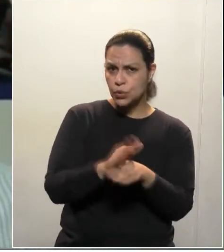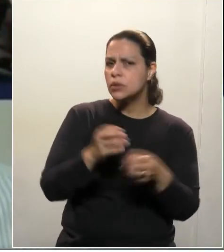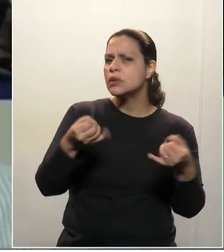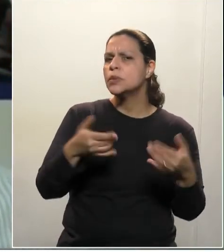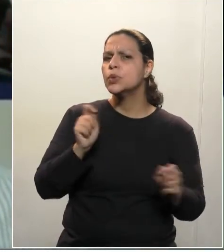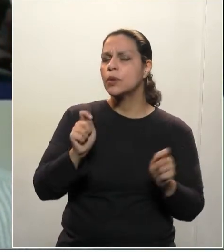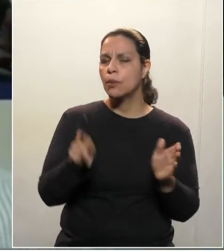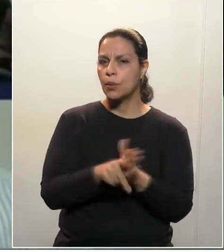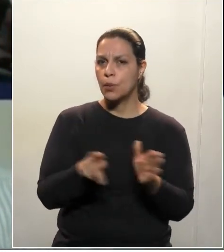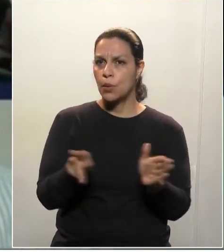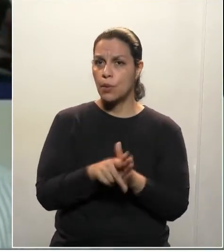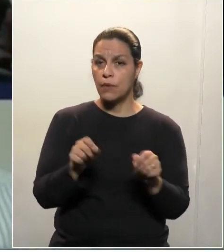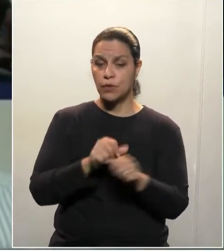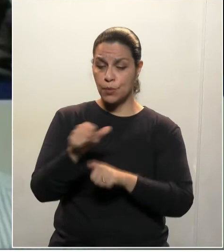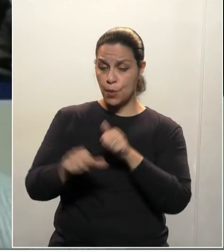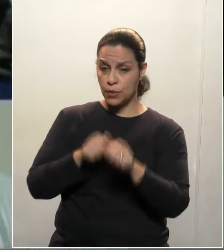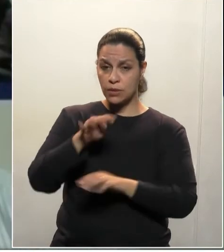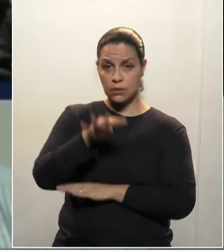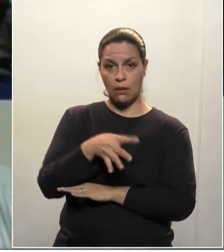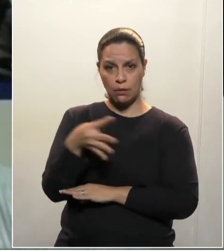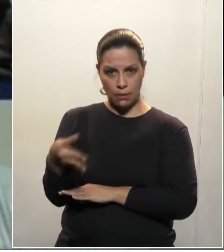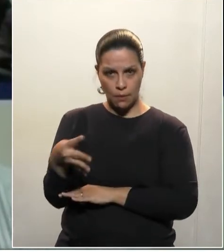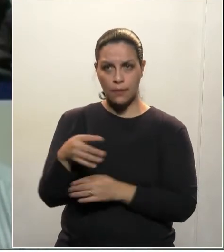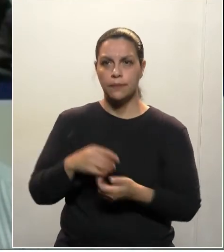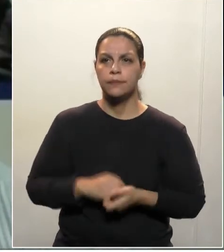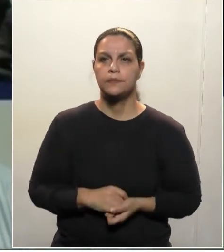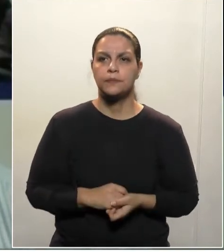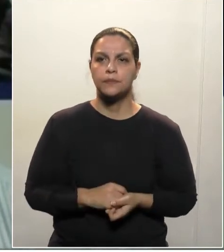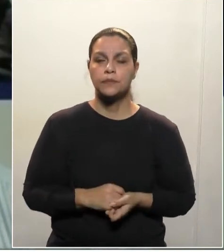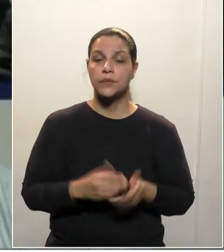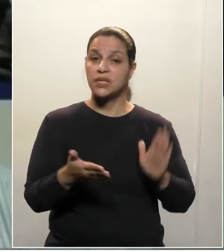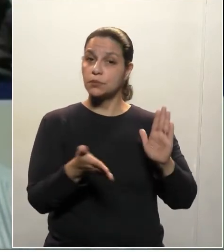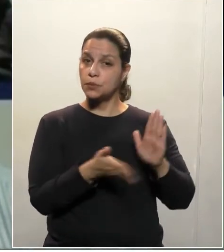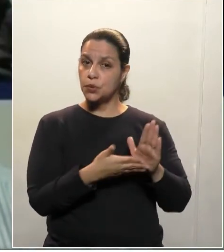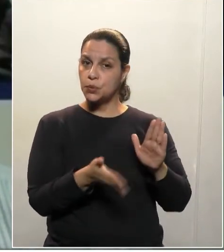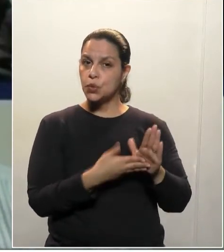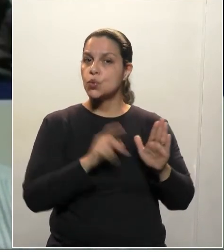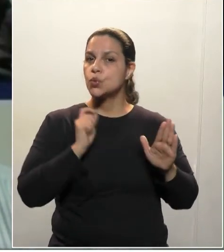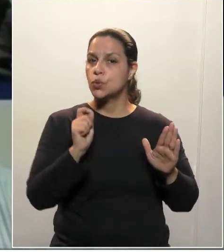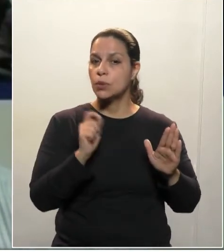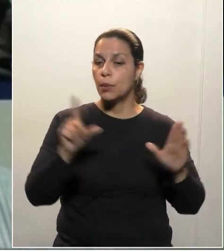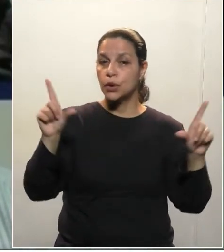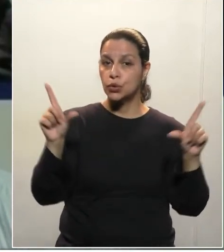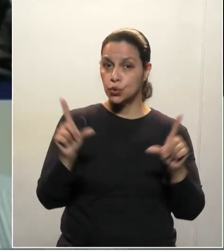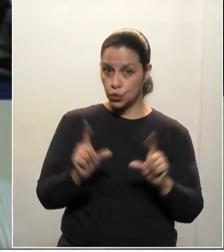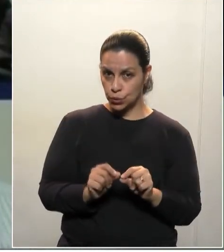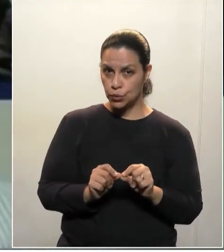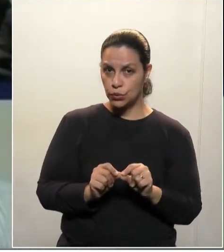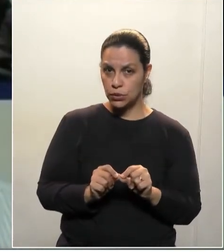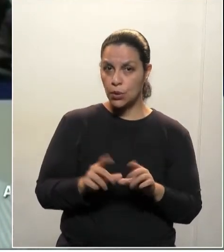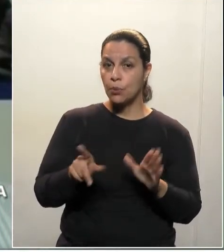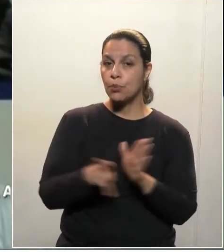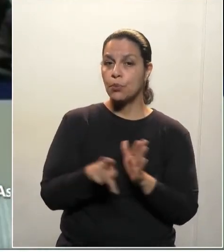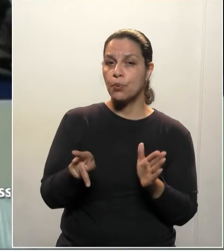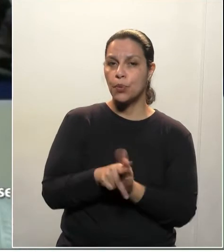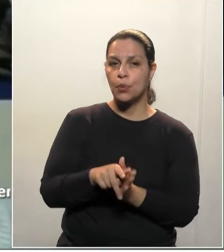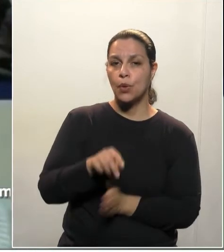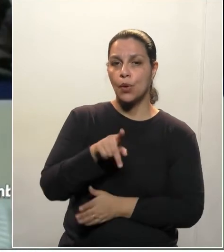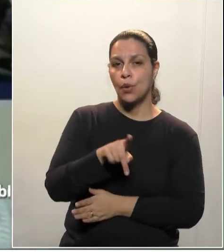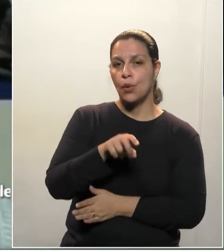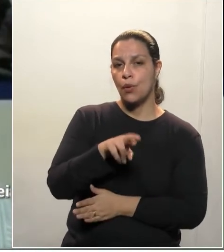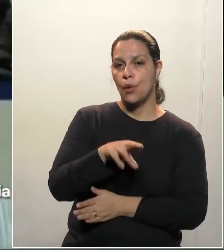eu fiz uma alteração na tabela, propondo a diminuição das anotações dos